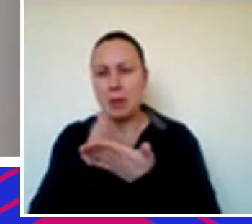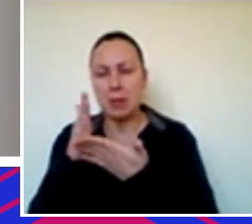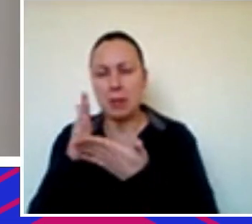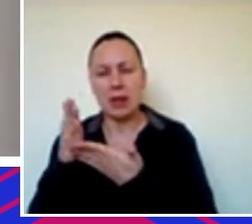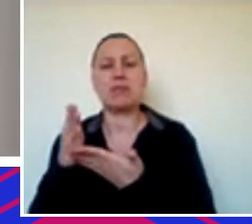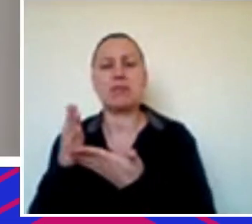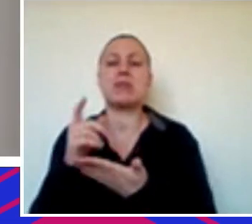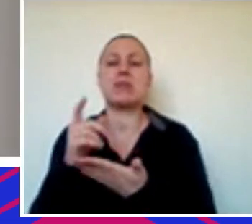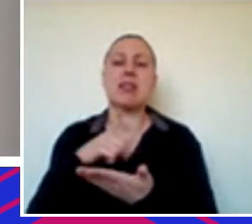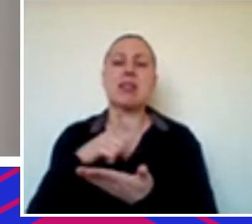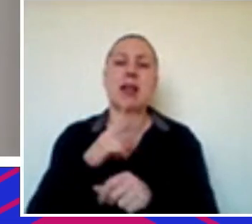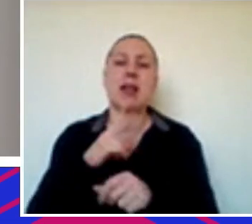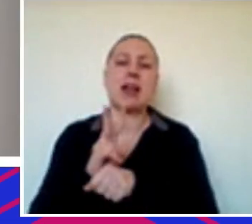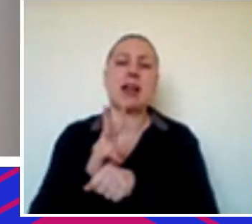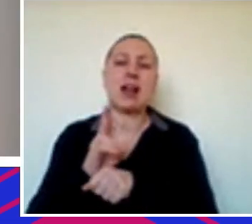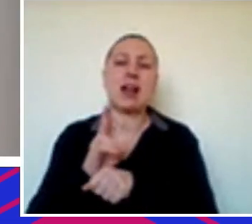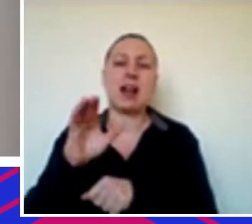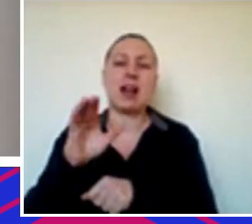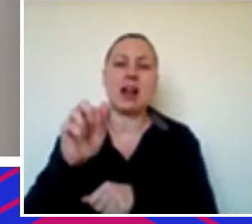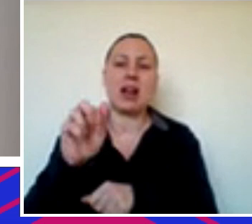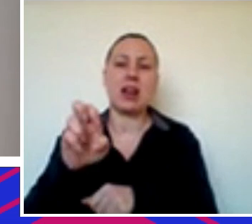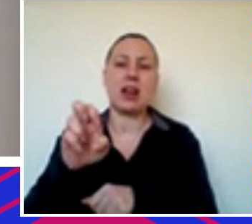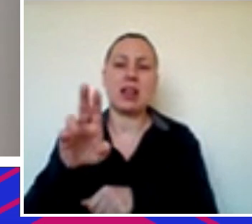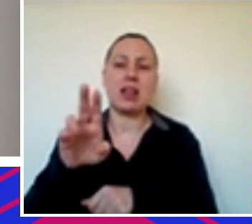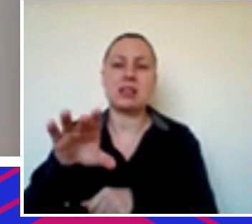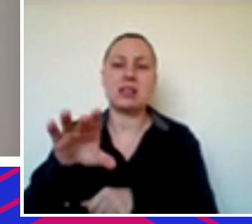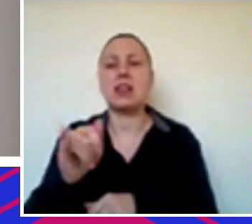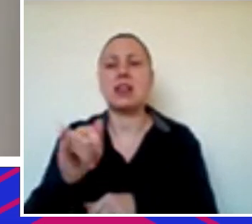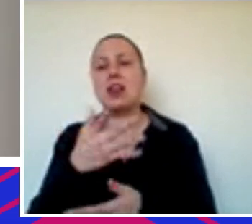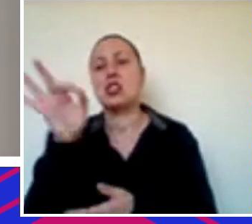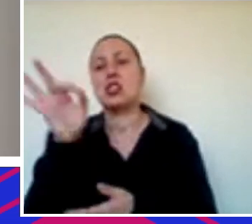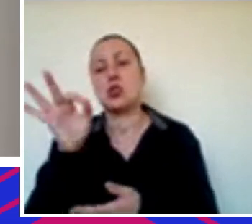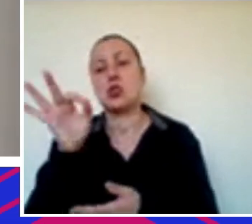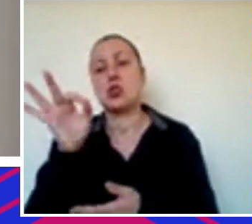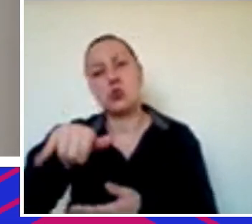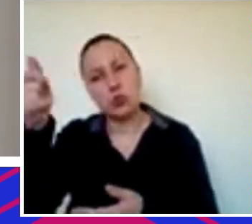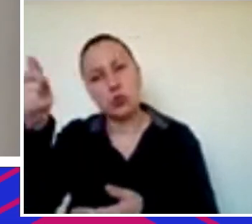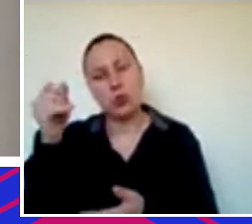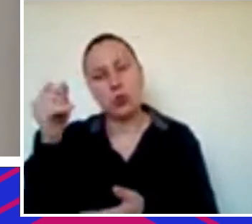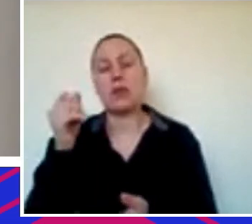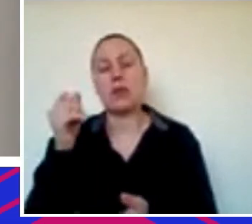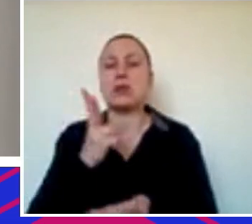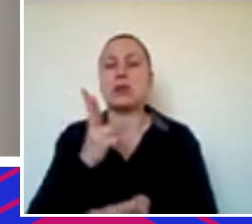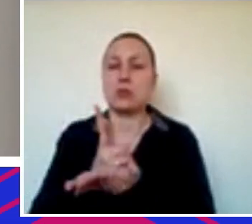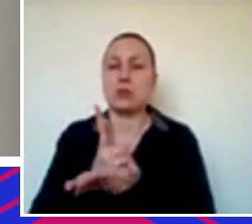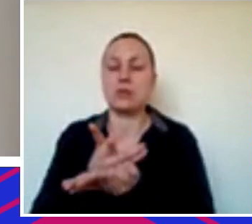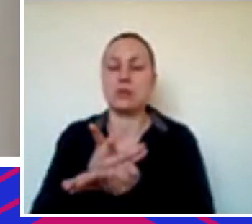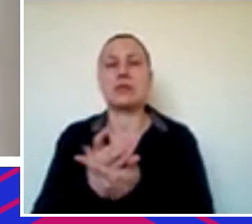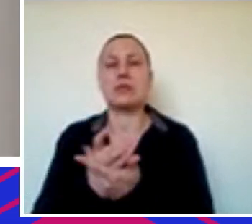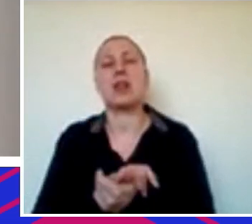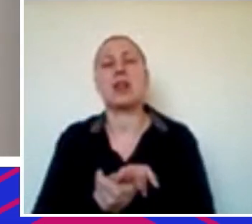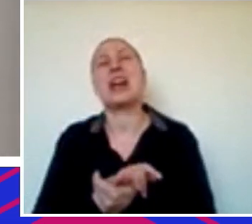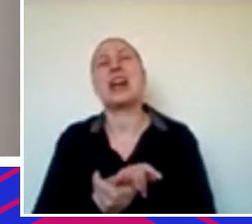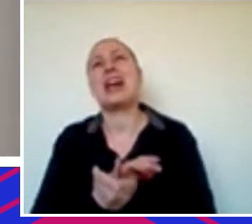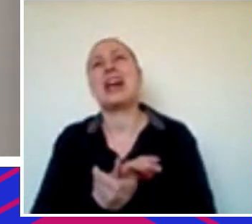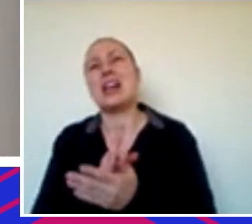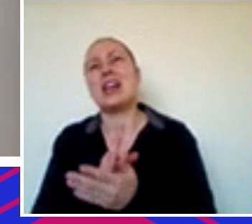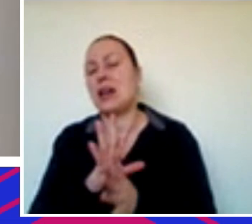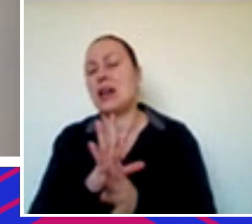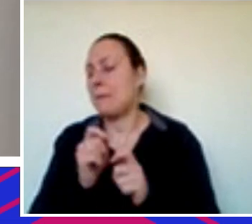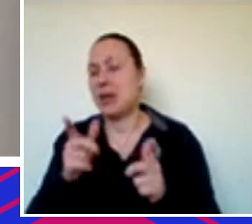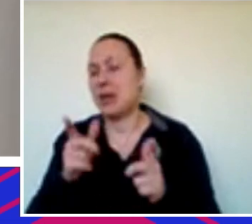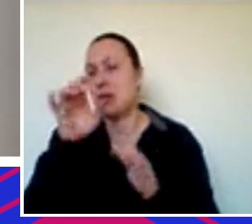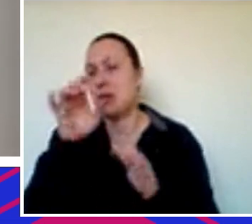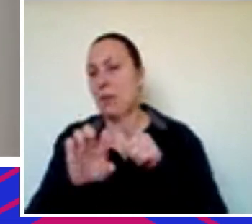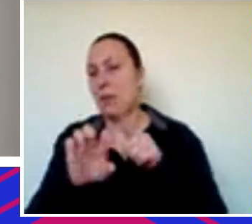carência, taxa de juros fixa. Aquela história que a maioria dos empreendedores já conhece, já ouviu falar. E como a gente... Mas como a gente